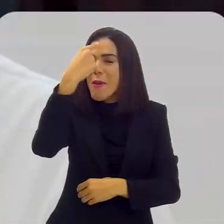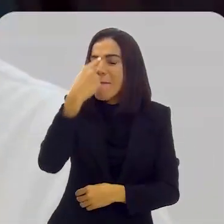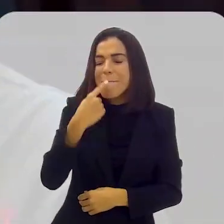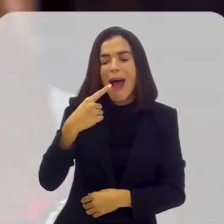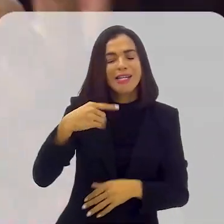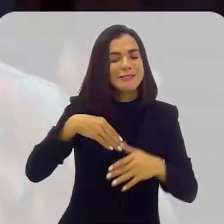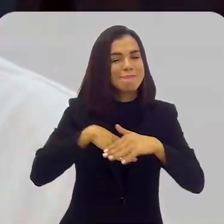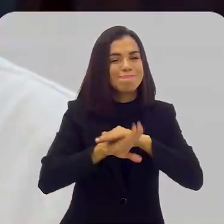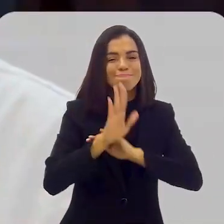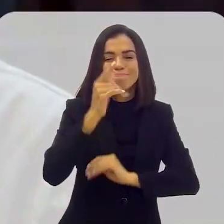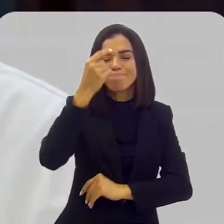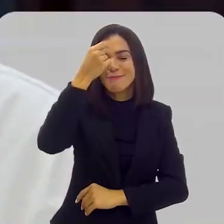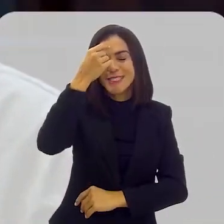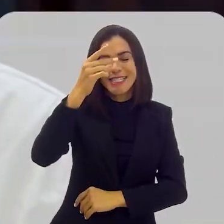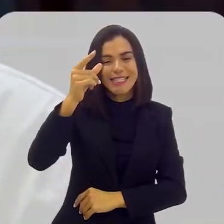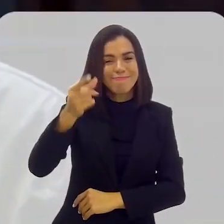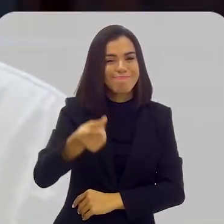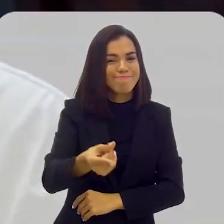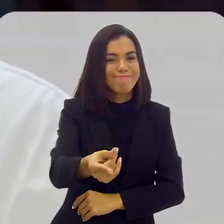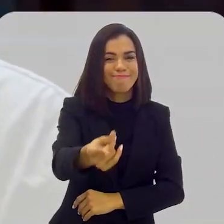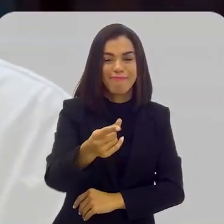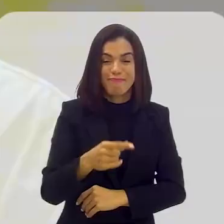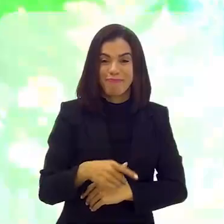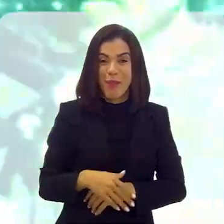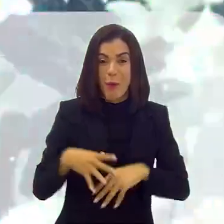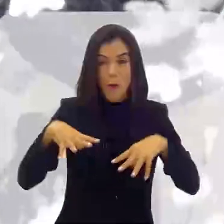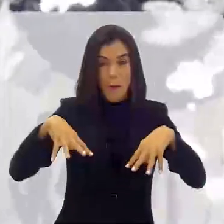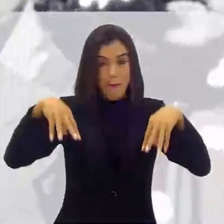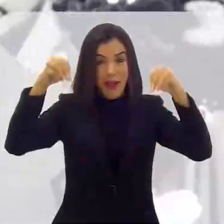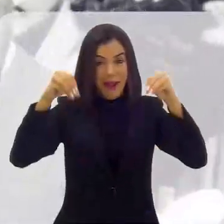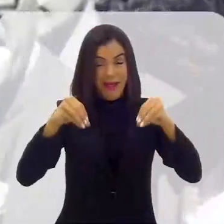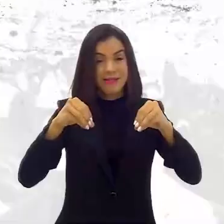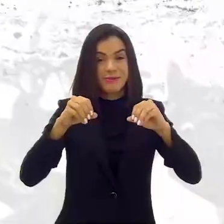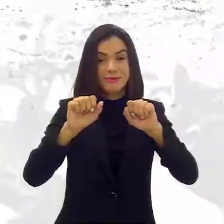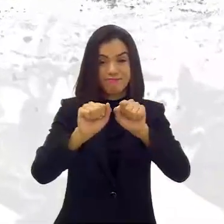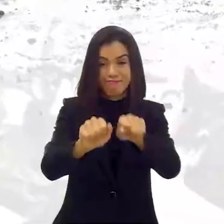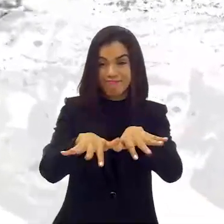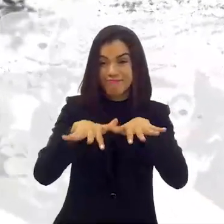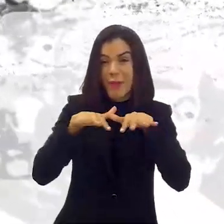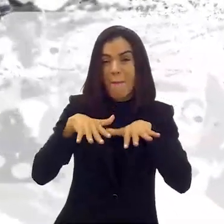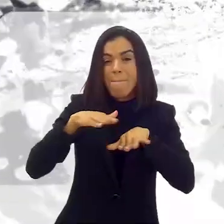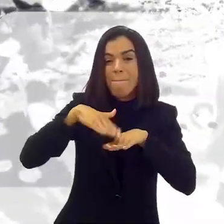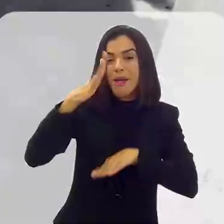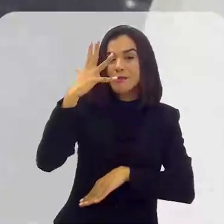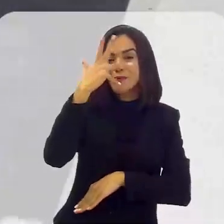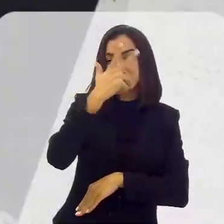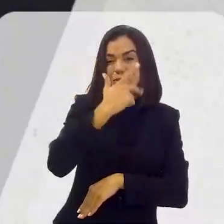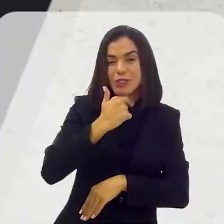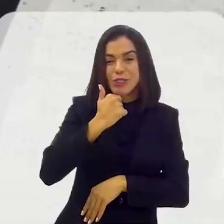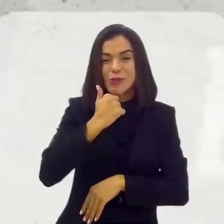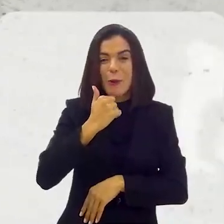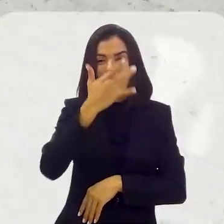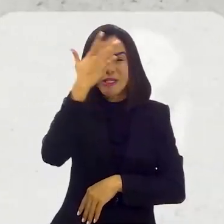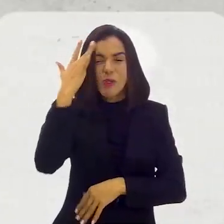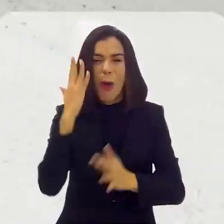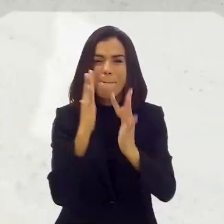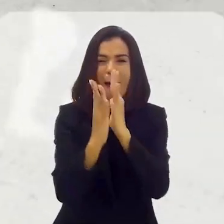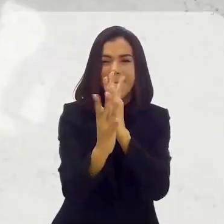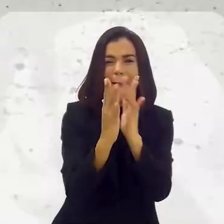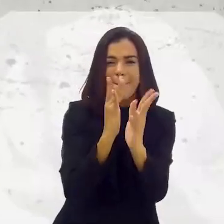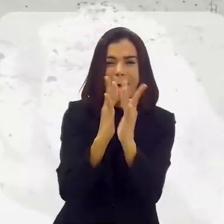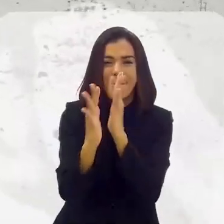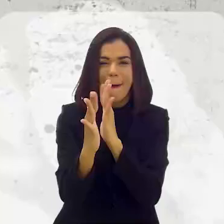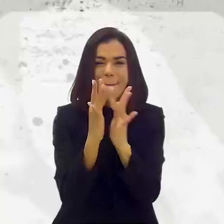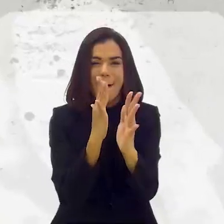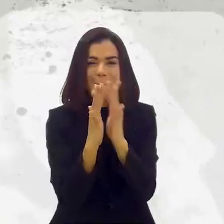frente, e uma imagem lindíssima. Eu acho que todo palácio do poder legislativo fica mais bonito quando as galerias estão